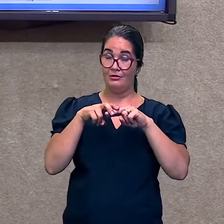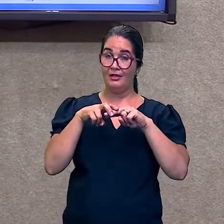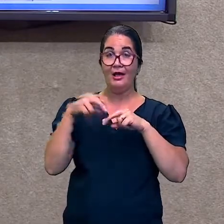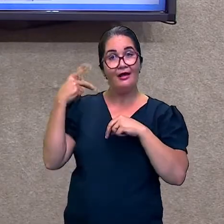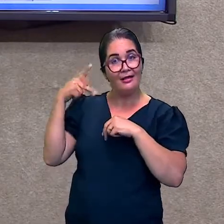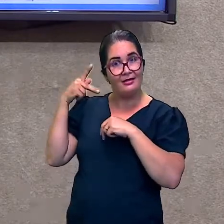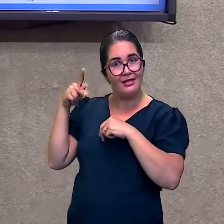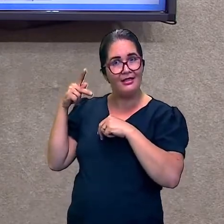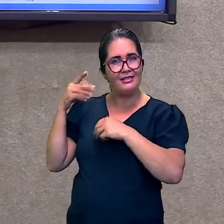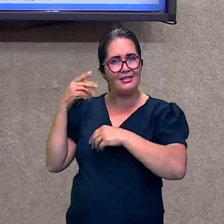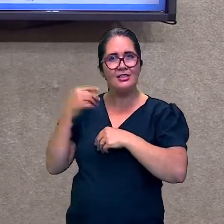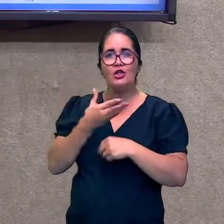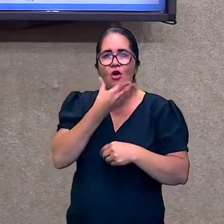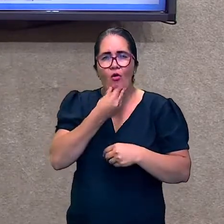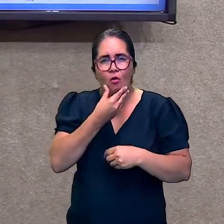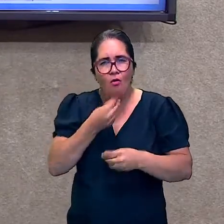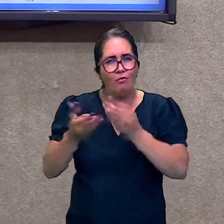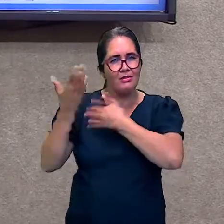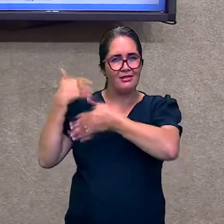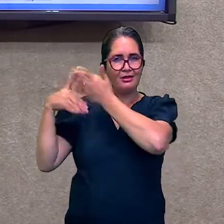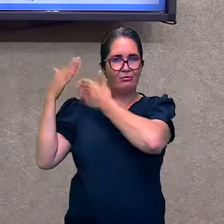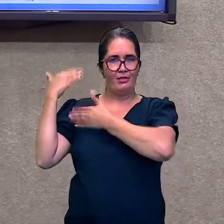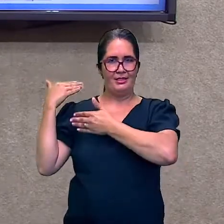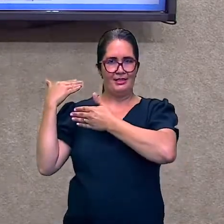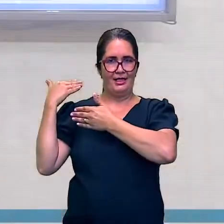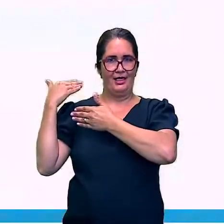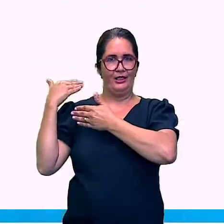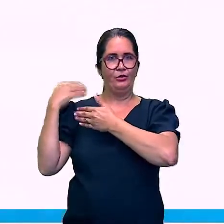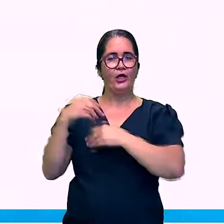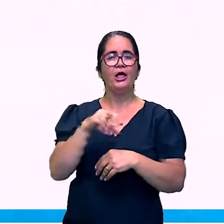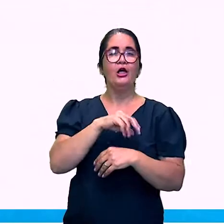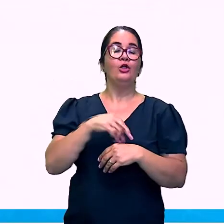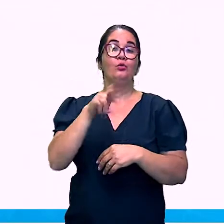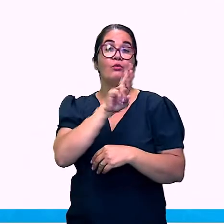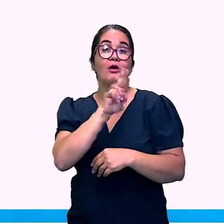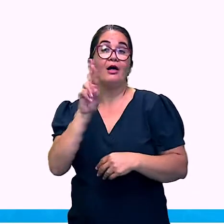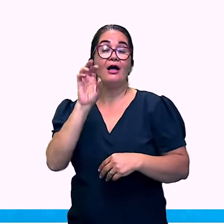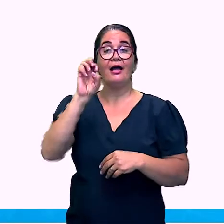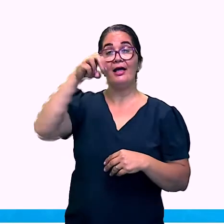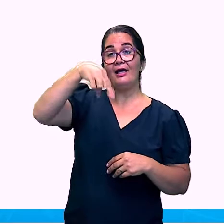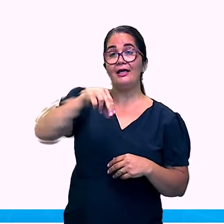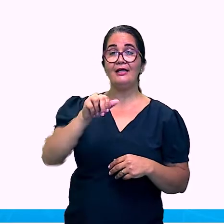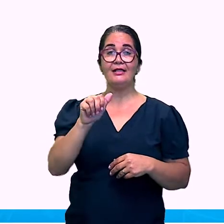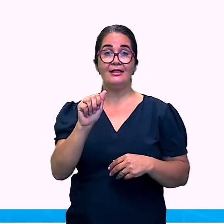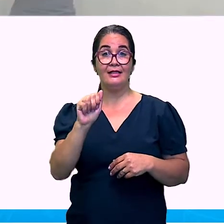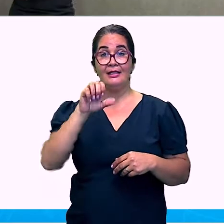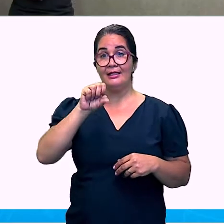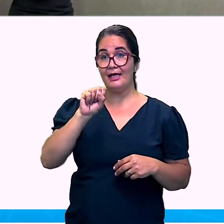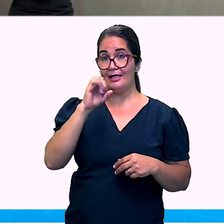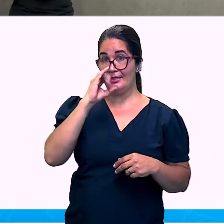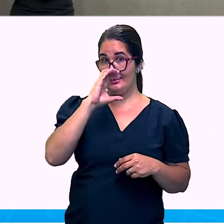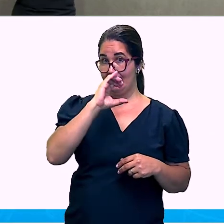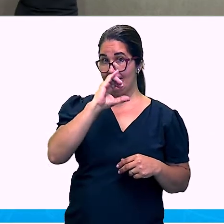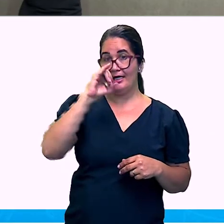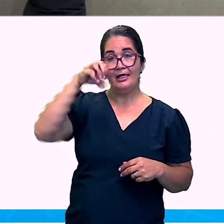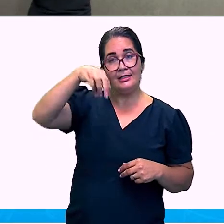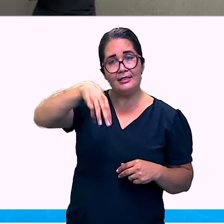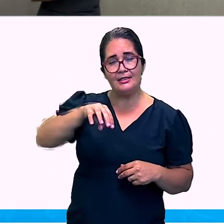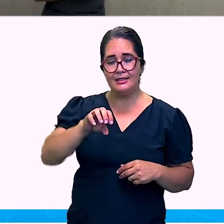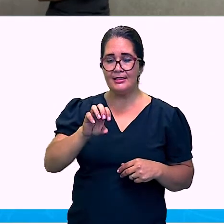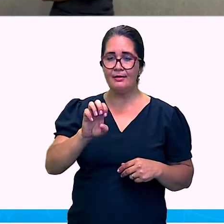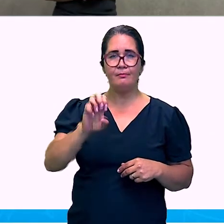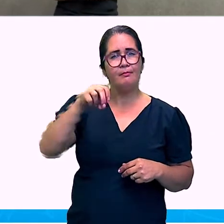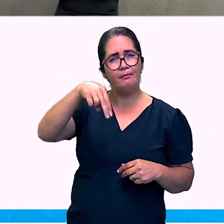De todo este período renascentista. Como começou. O porquê. Os seus